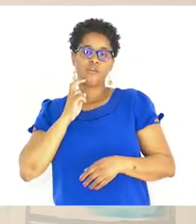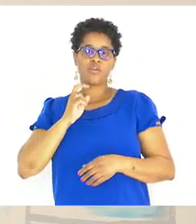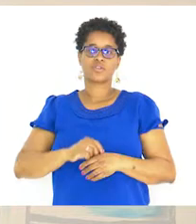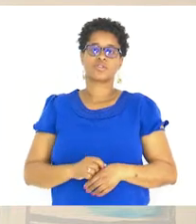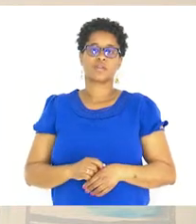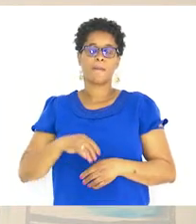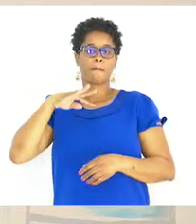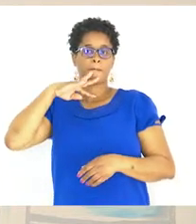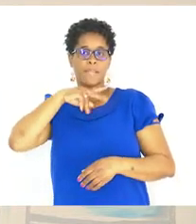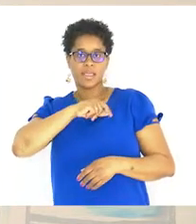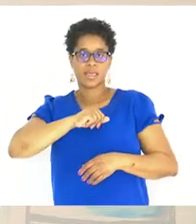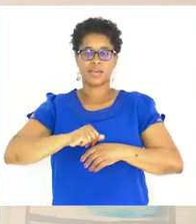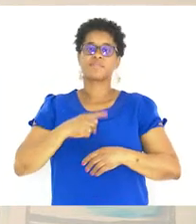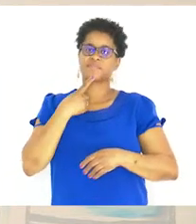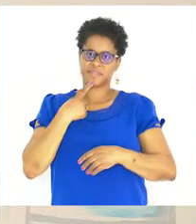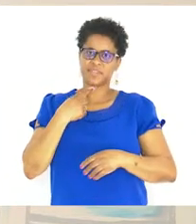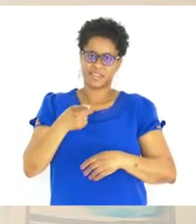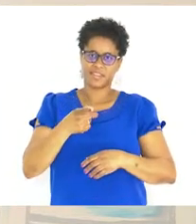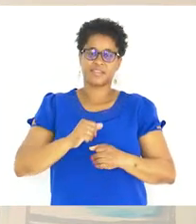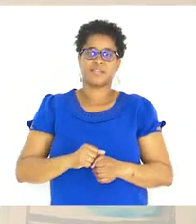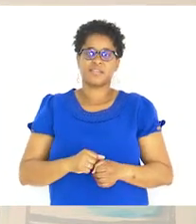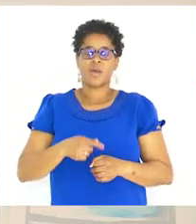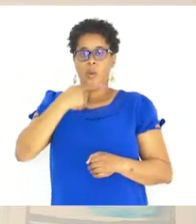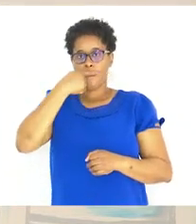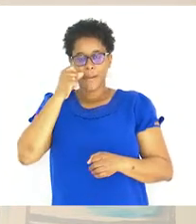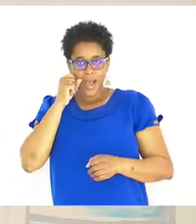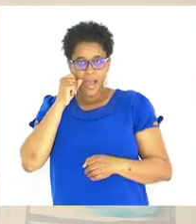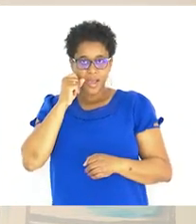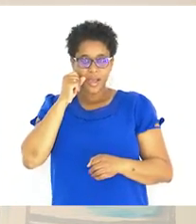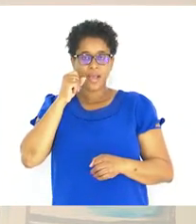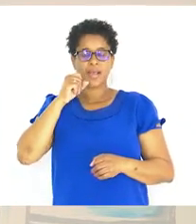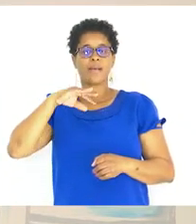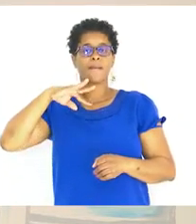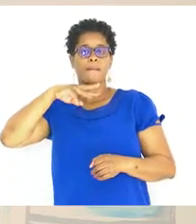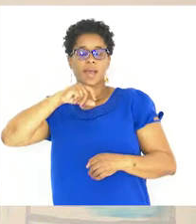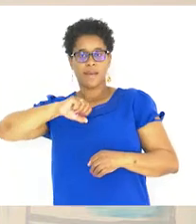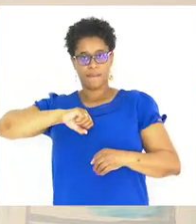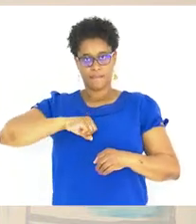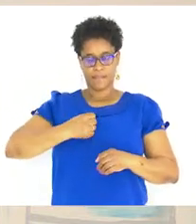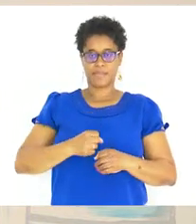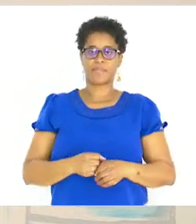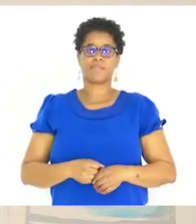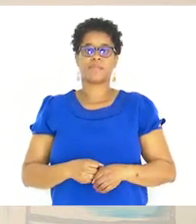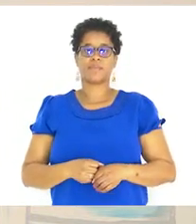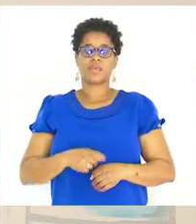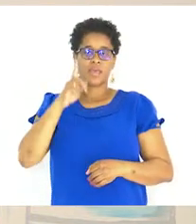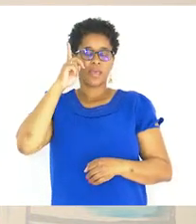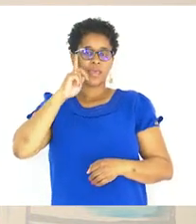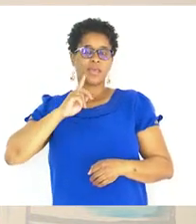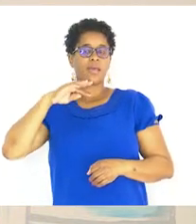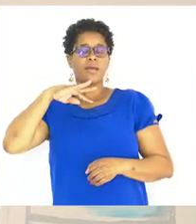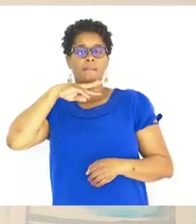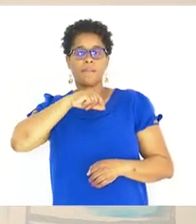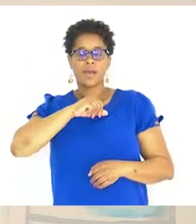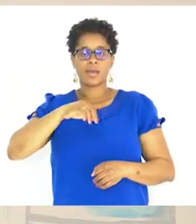Maternos Estão a perceber? O pai Da minha mãe A mãe